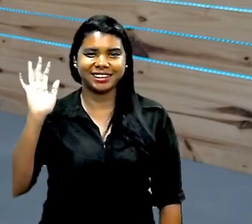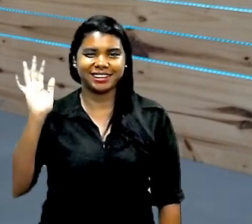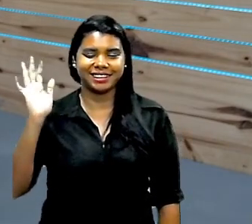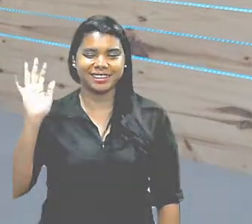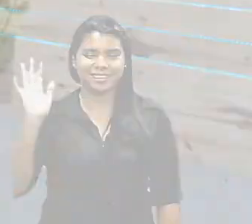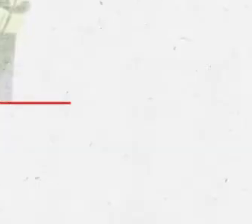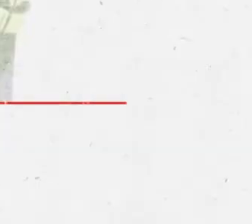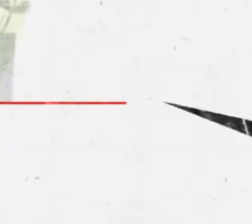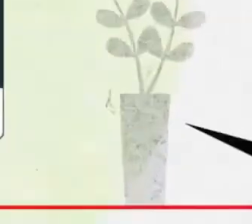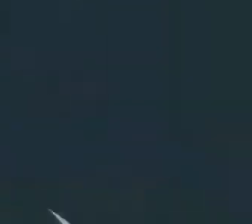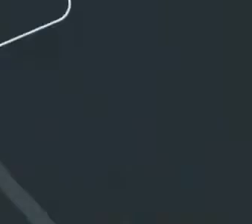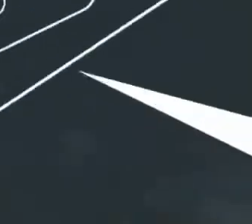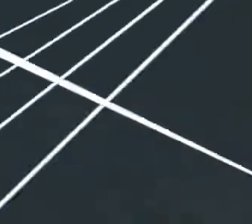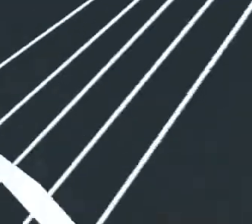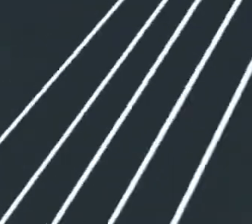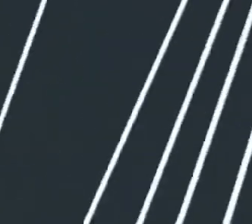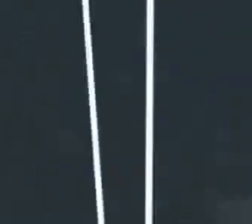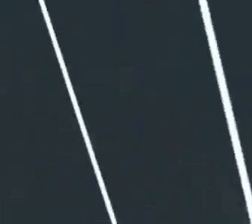chau